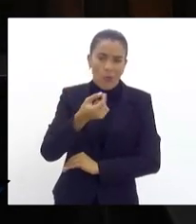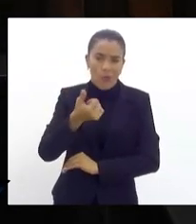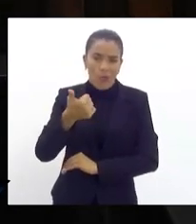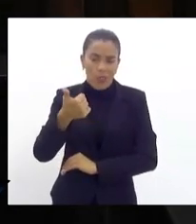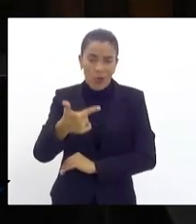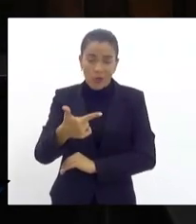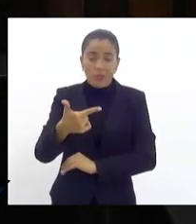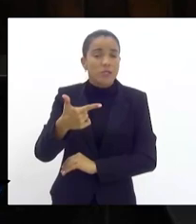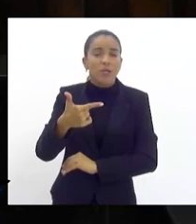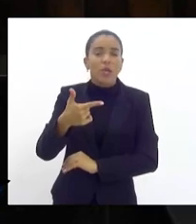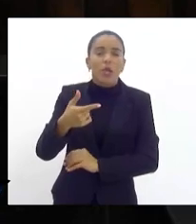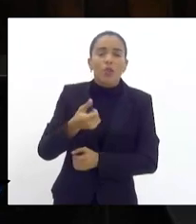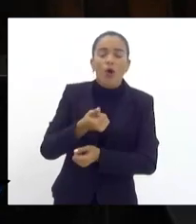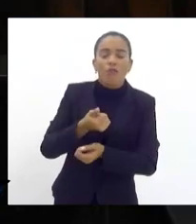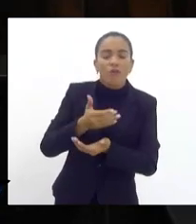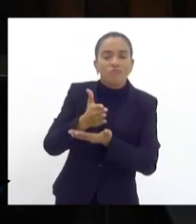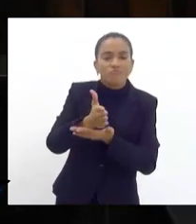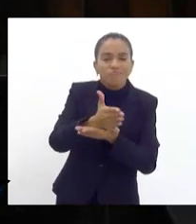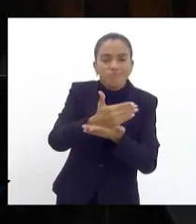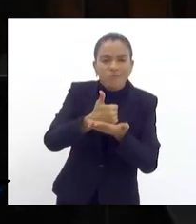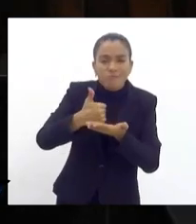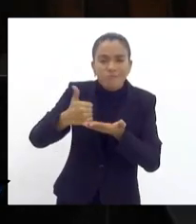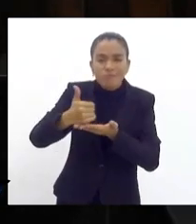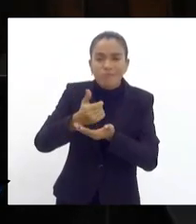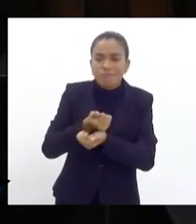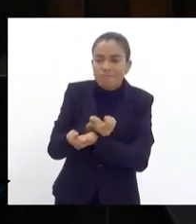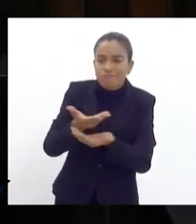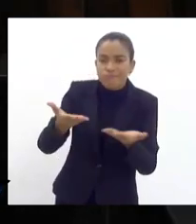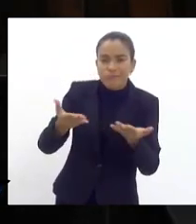distribuição de rodes participação especiais,